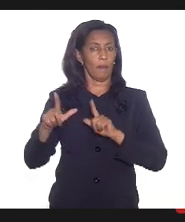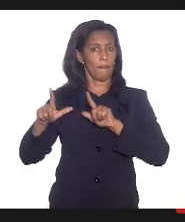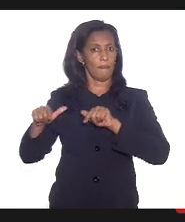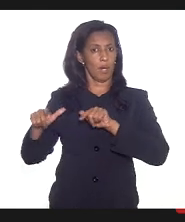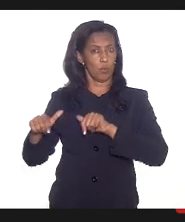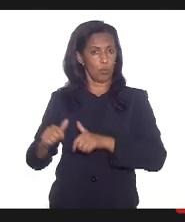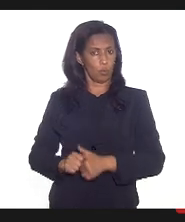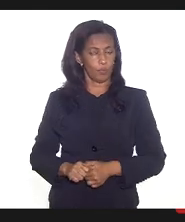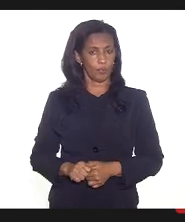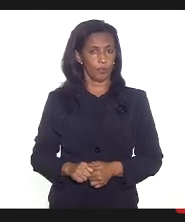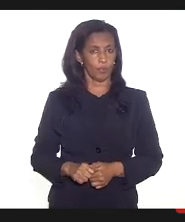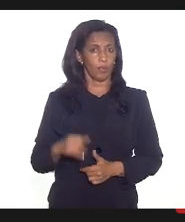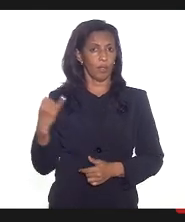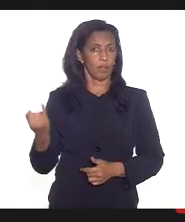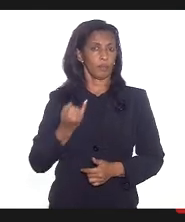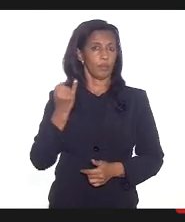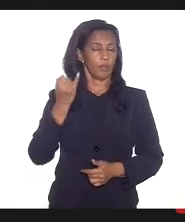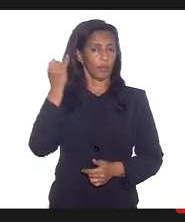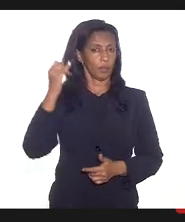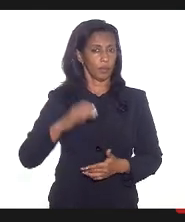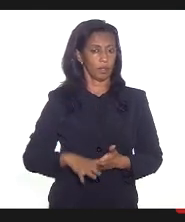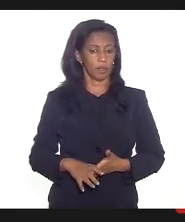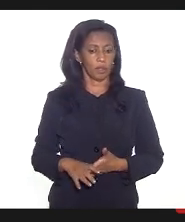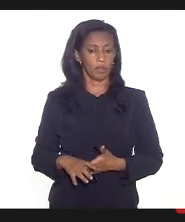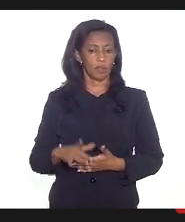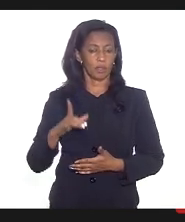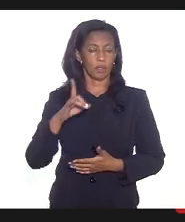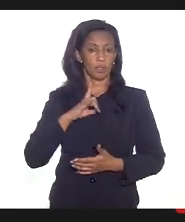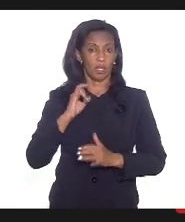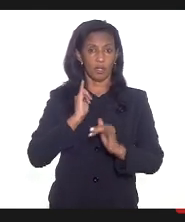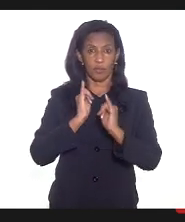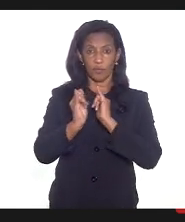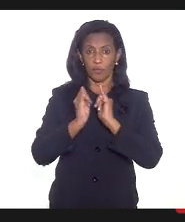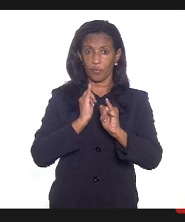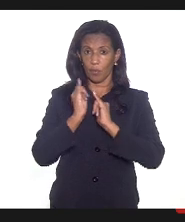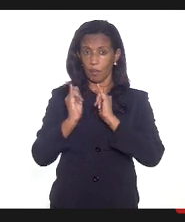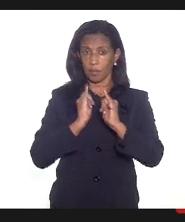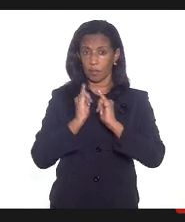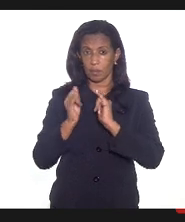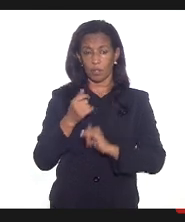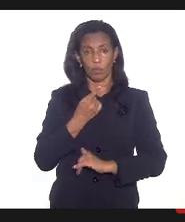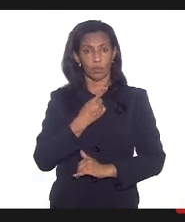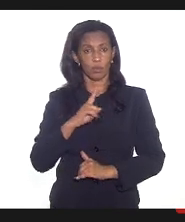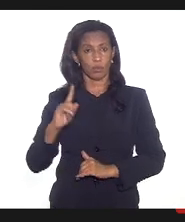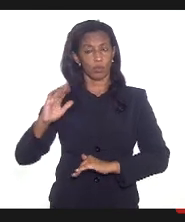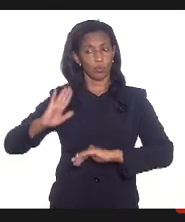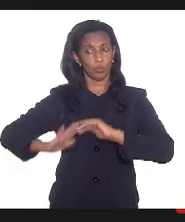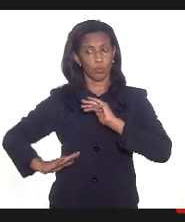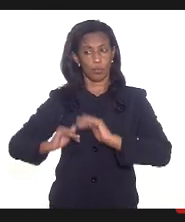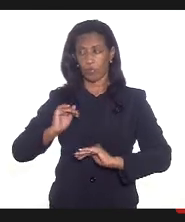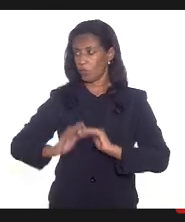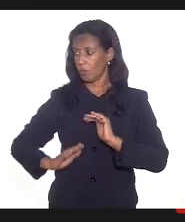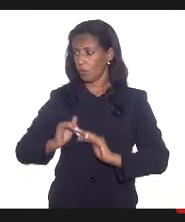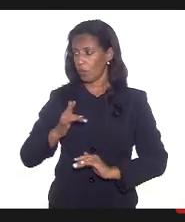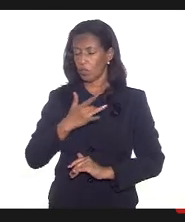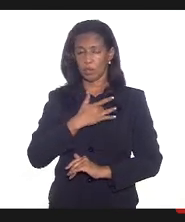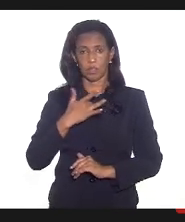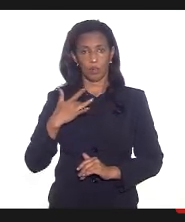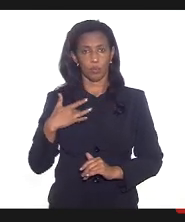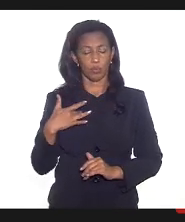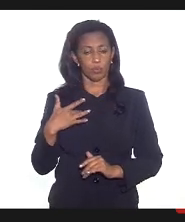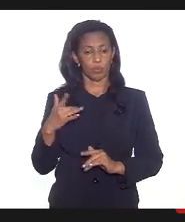a importância da informação não só para os profissionais de saúde